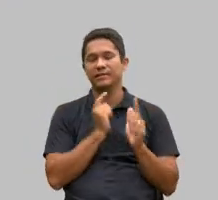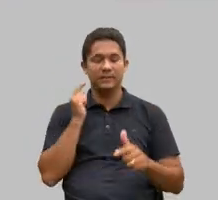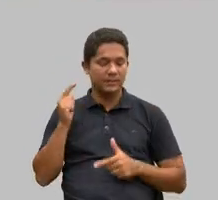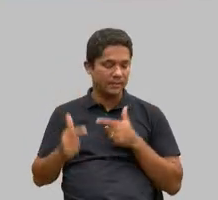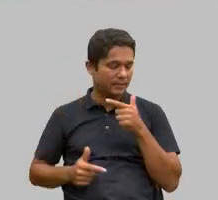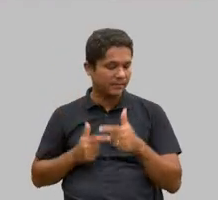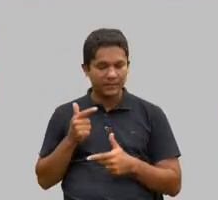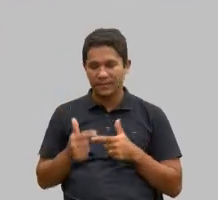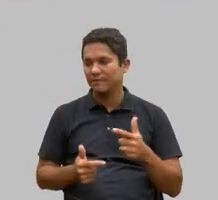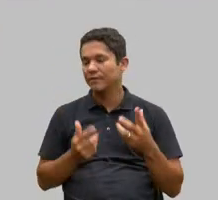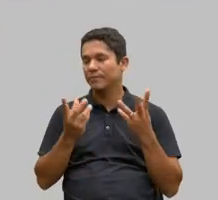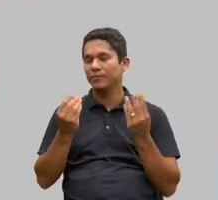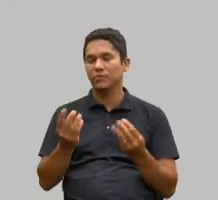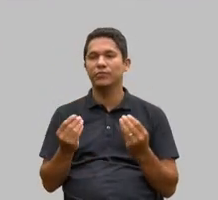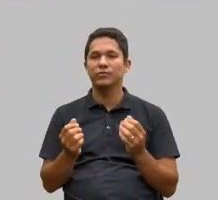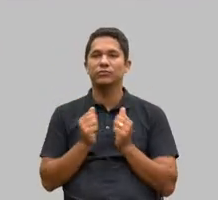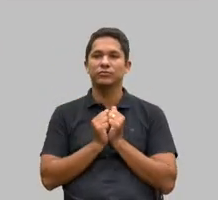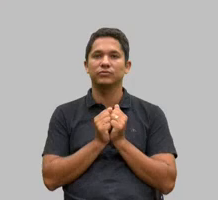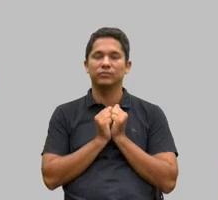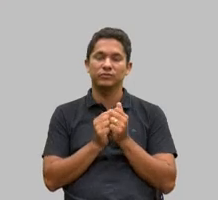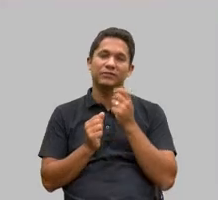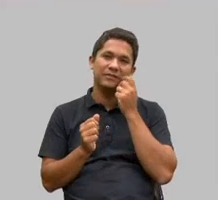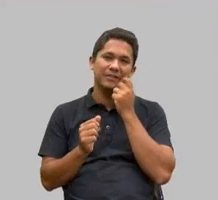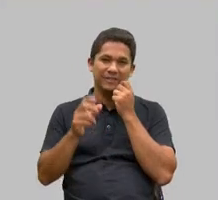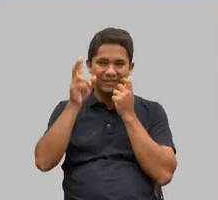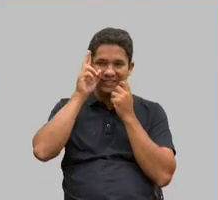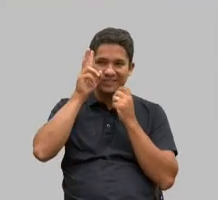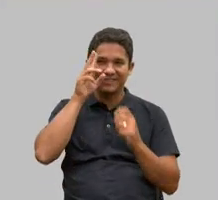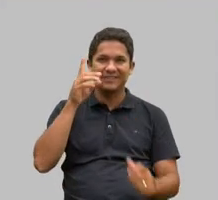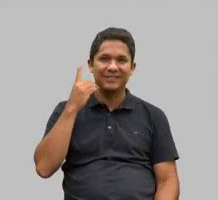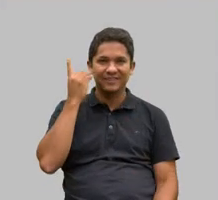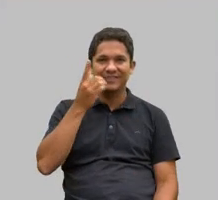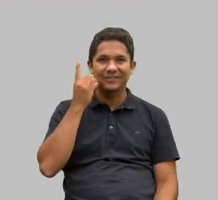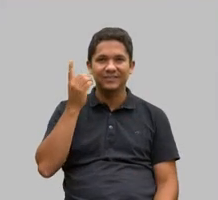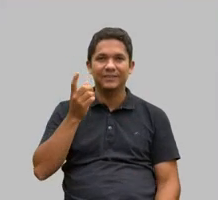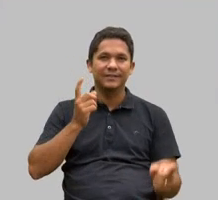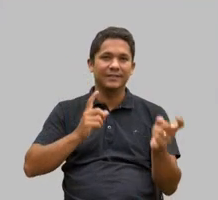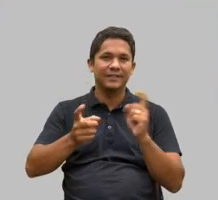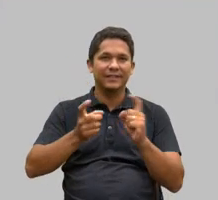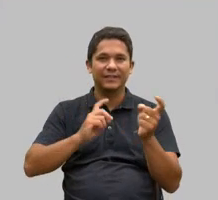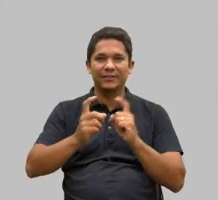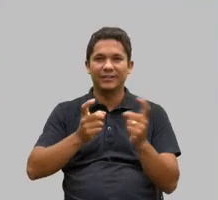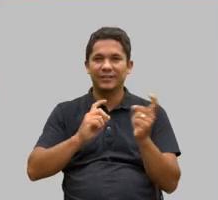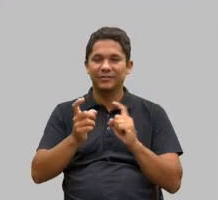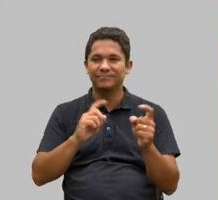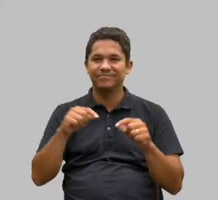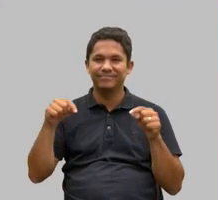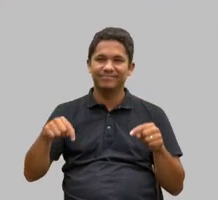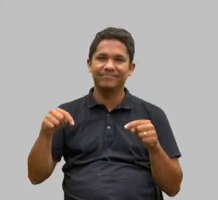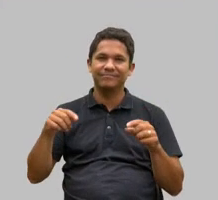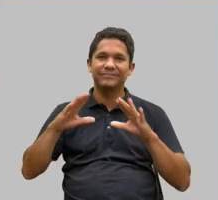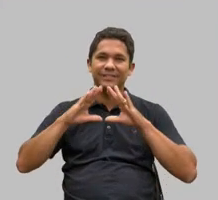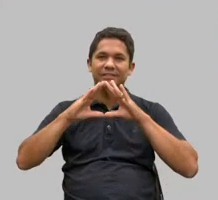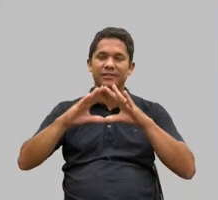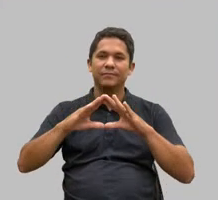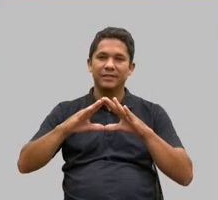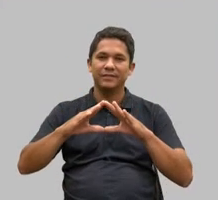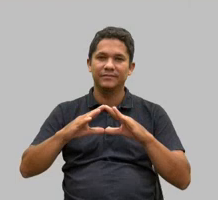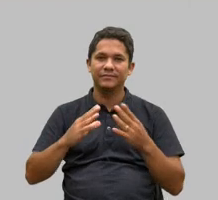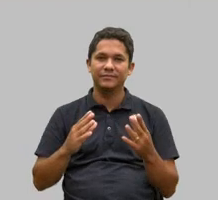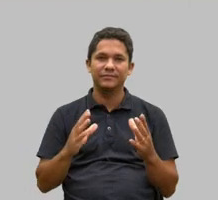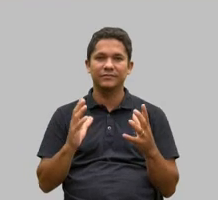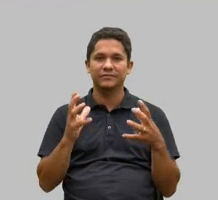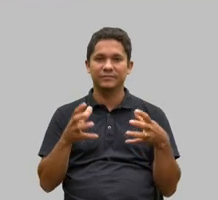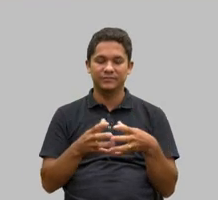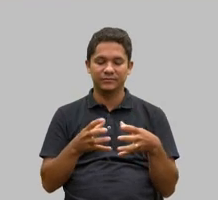junto deputado Bechir lembra disso quanta reunião tivemos aqui na assembleia com uma equipe eram